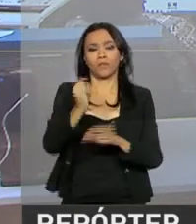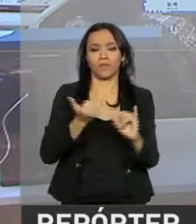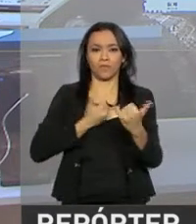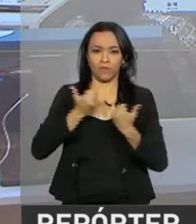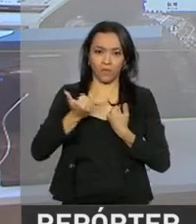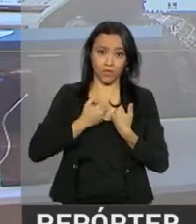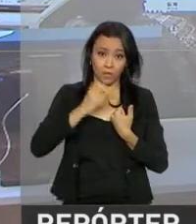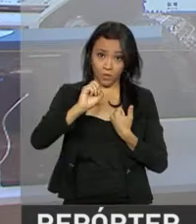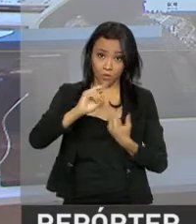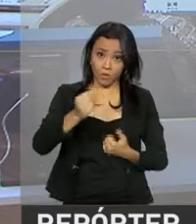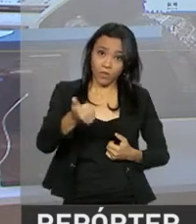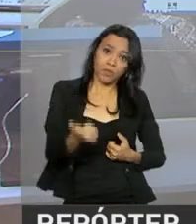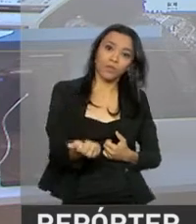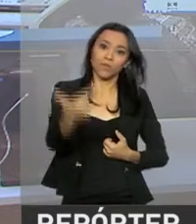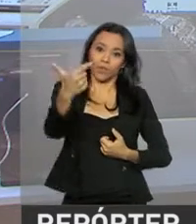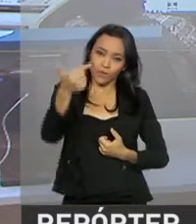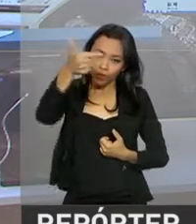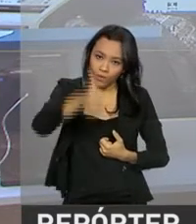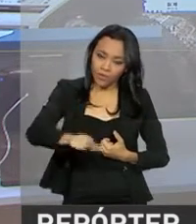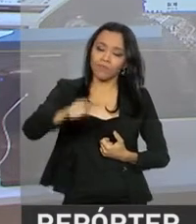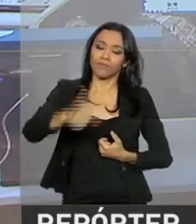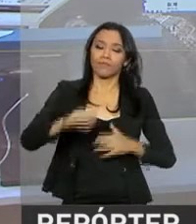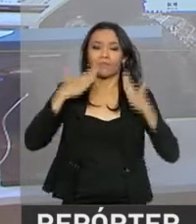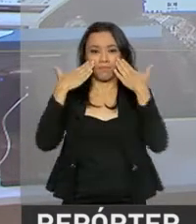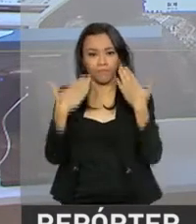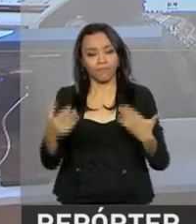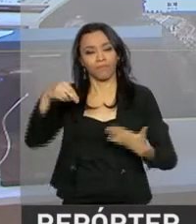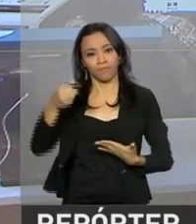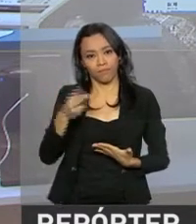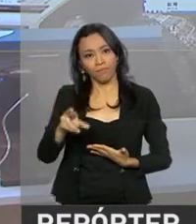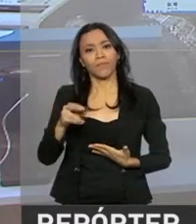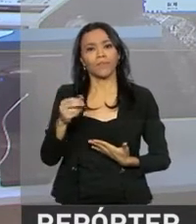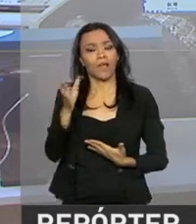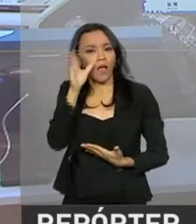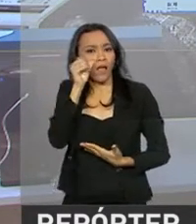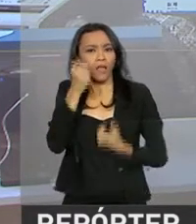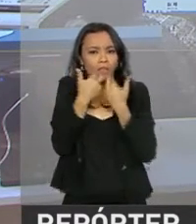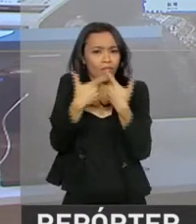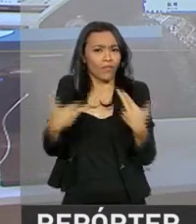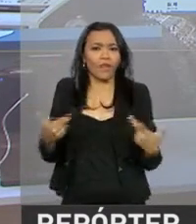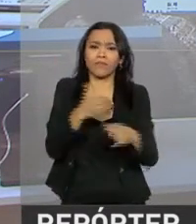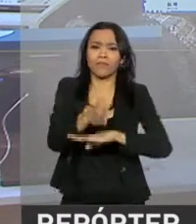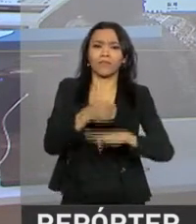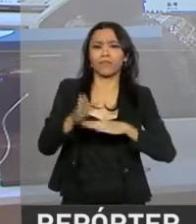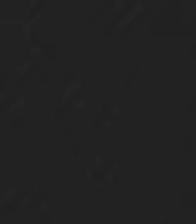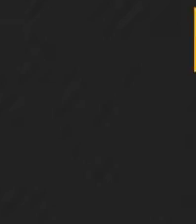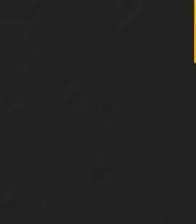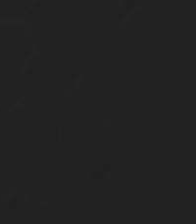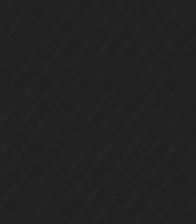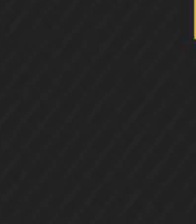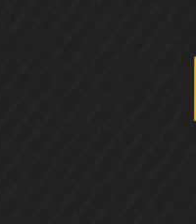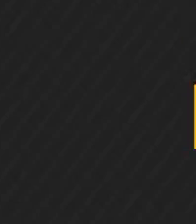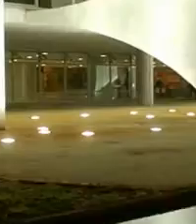ou ao meio-dia na próxima edição do Repórter NBR. Acompanhe também as novidades em nossas redes sociais.